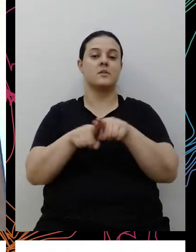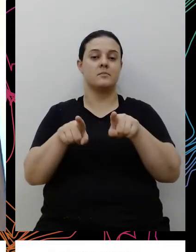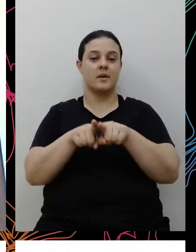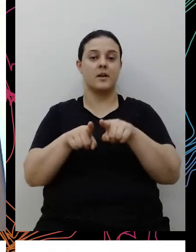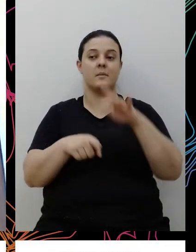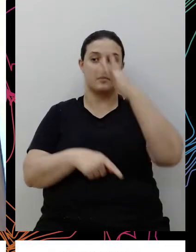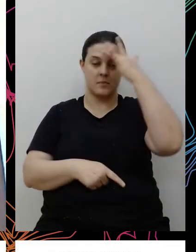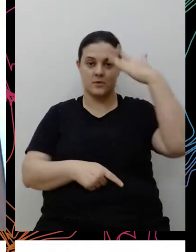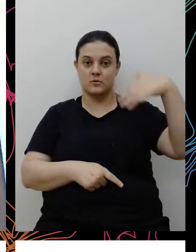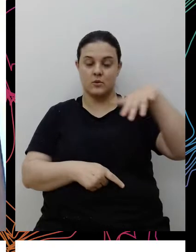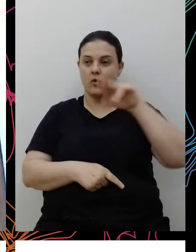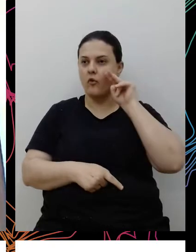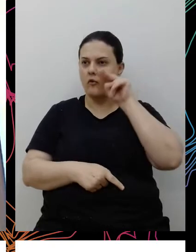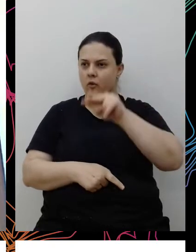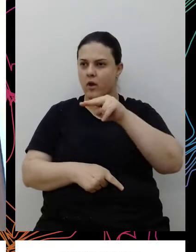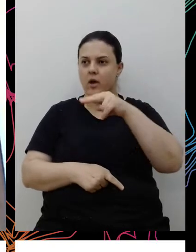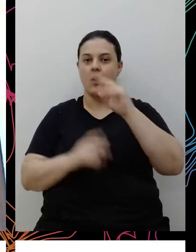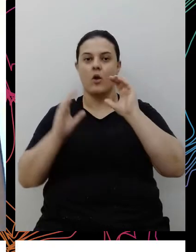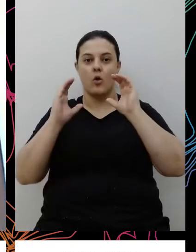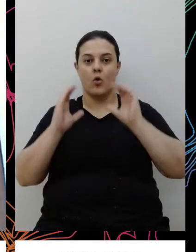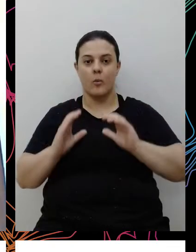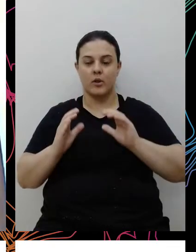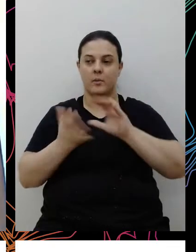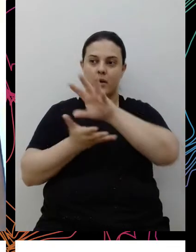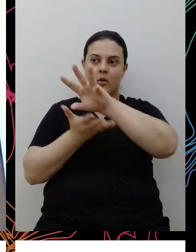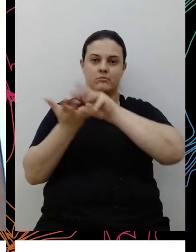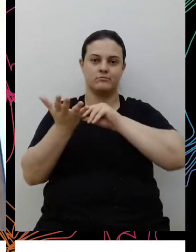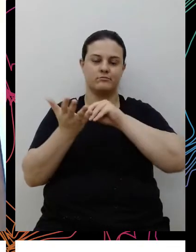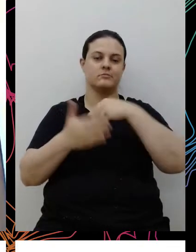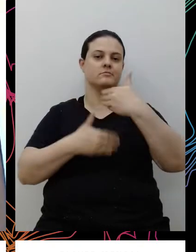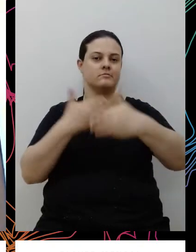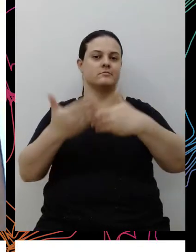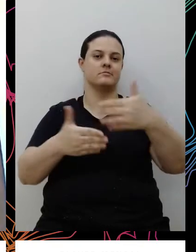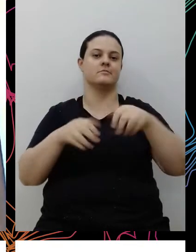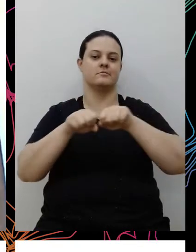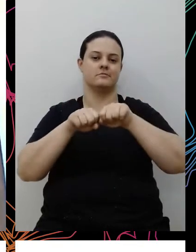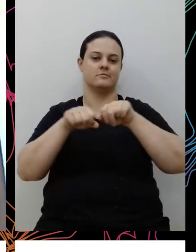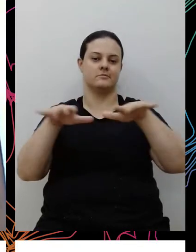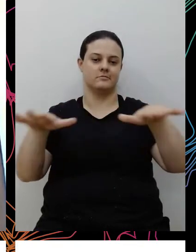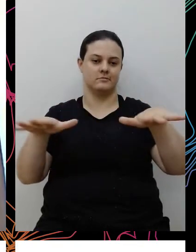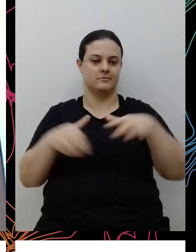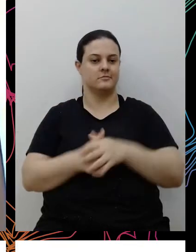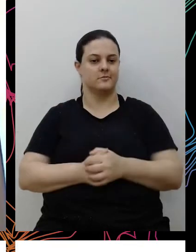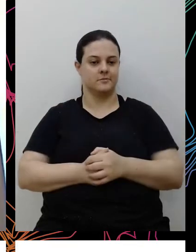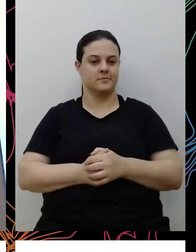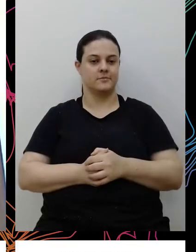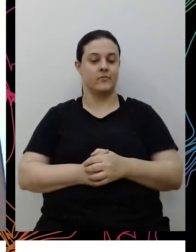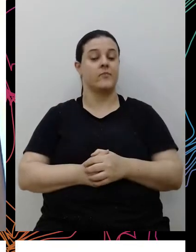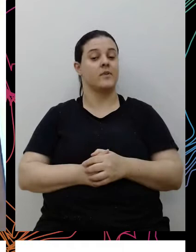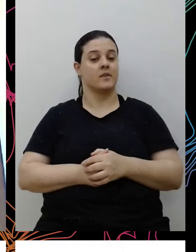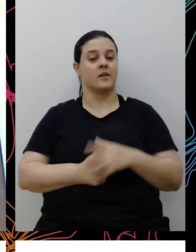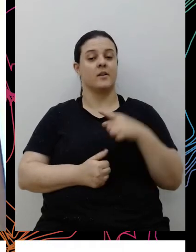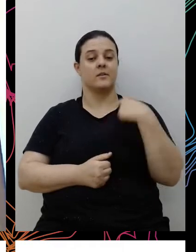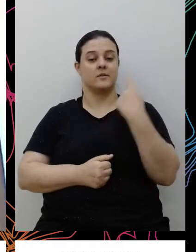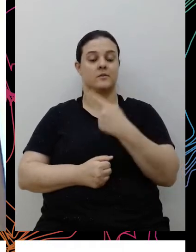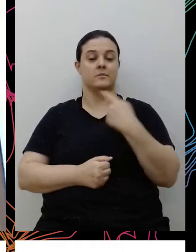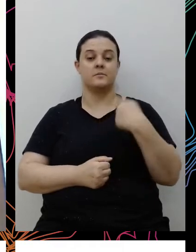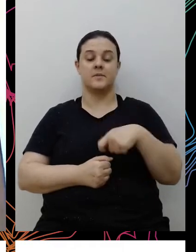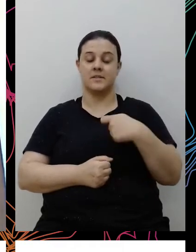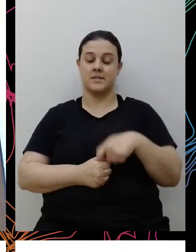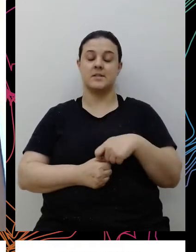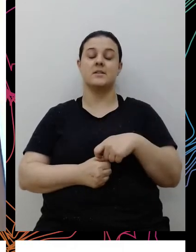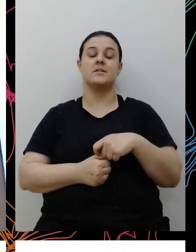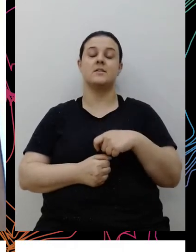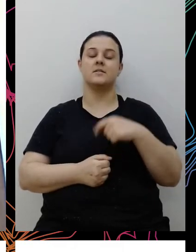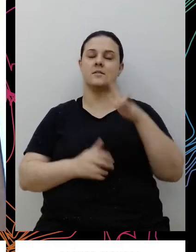esse tipo de comportamento, né? E o que vale colocar aqui é que admitir que estamos numa sociedade